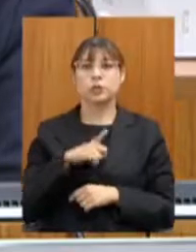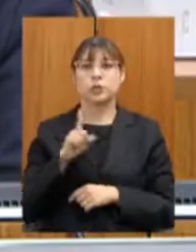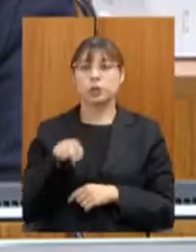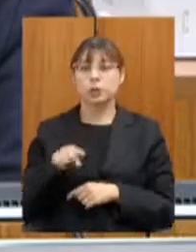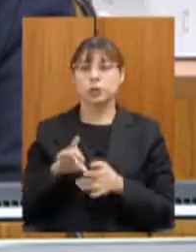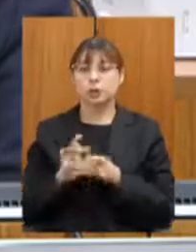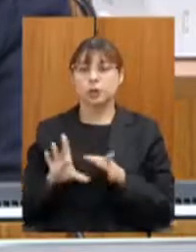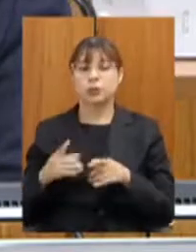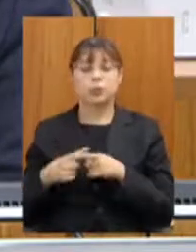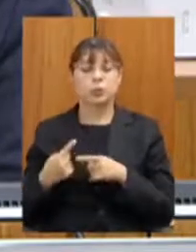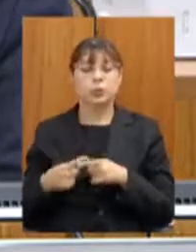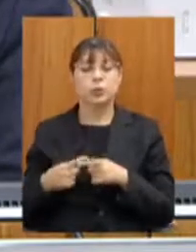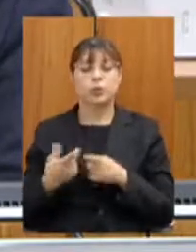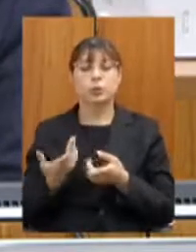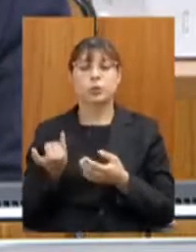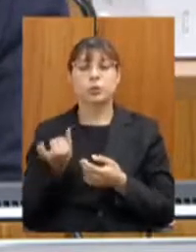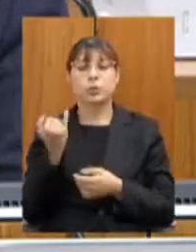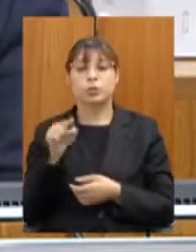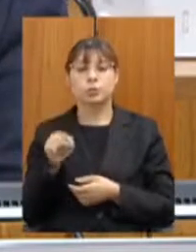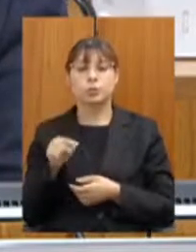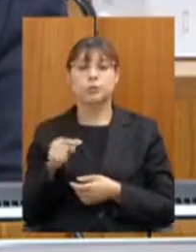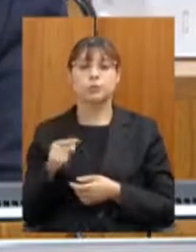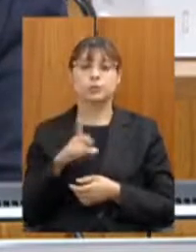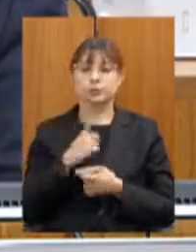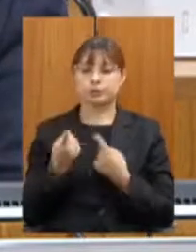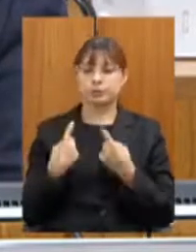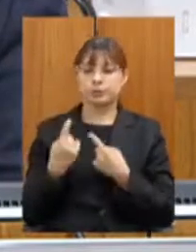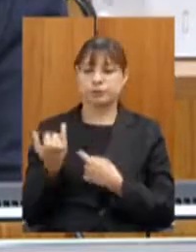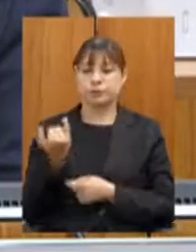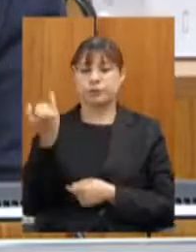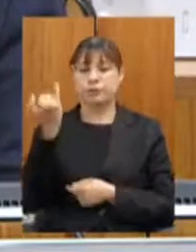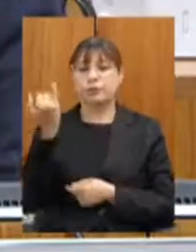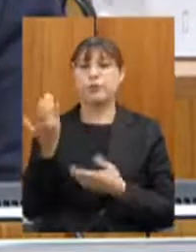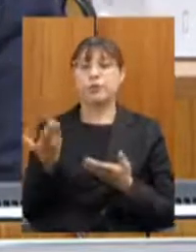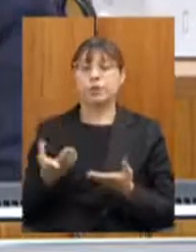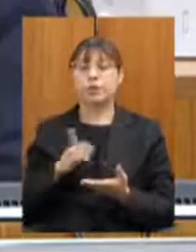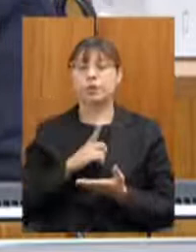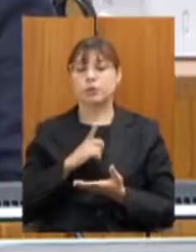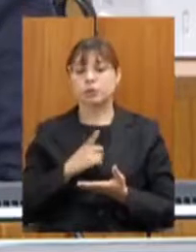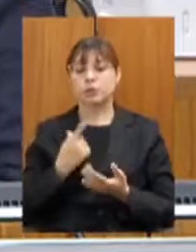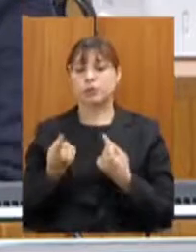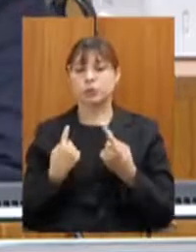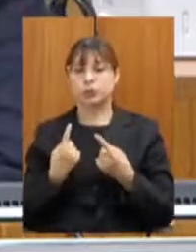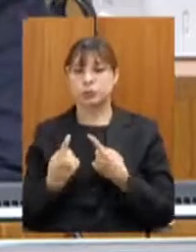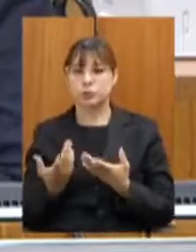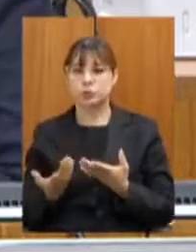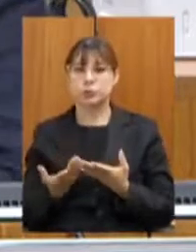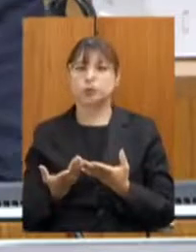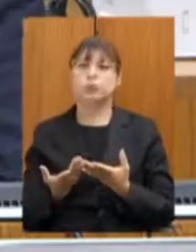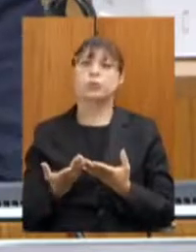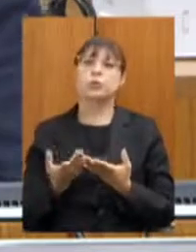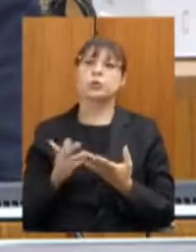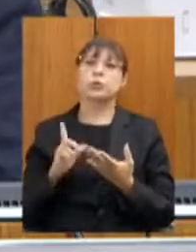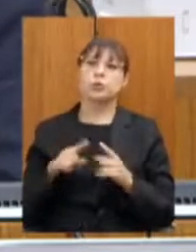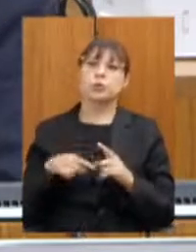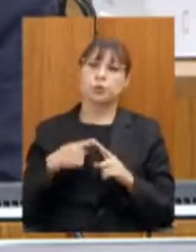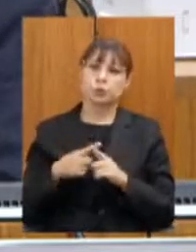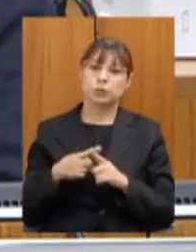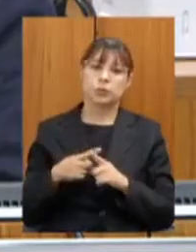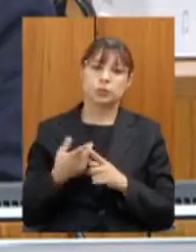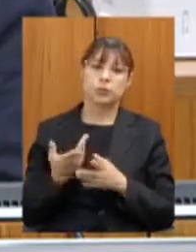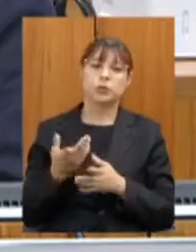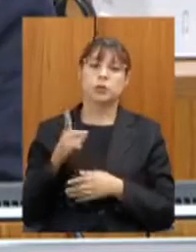BRs são tão importantes? Elas geram um fluxo importante. Então, quanto mais fluxo, mais sustentável se torna